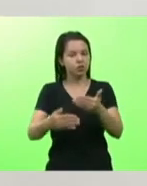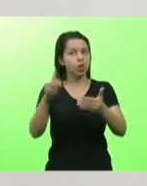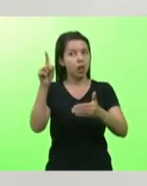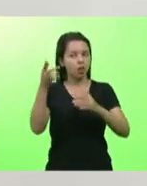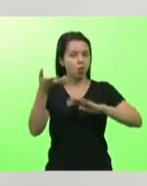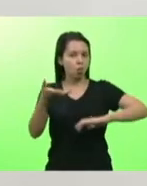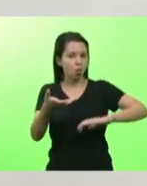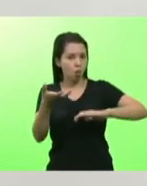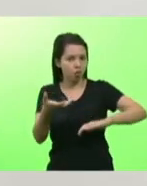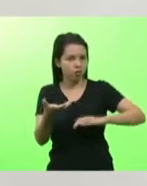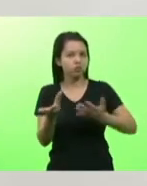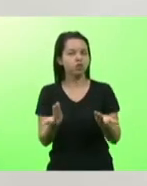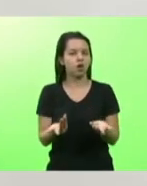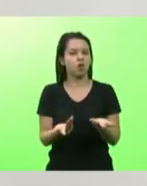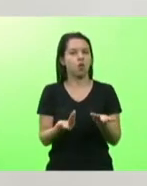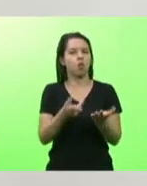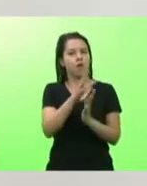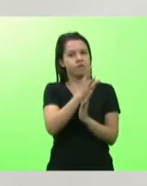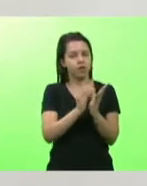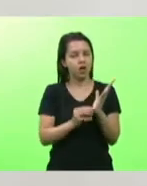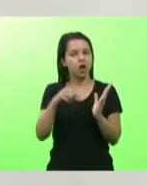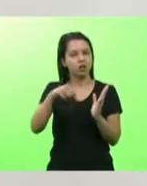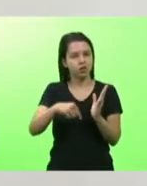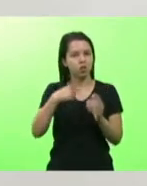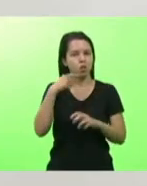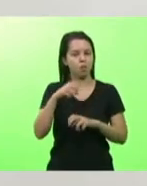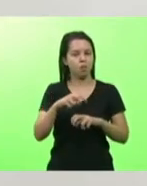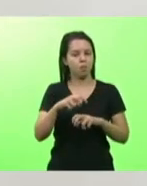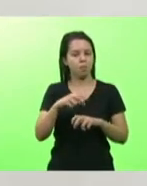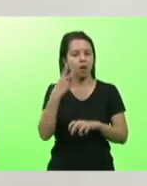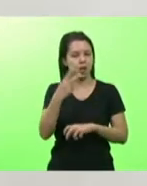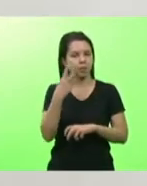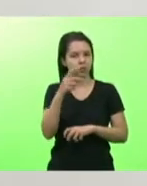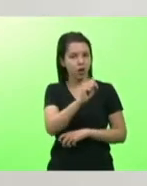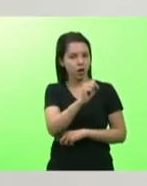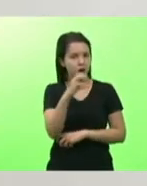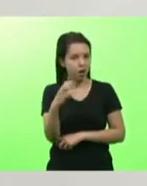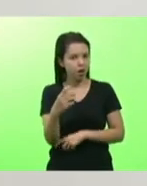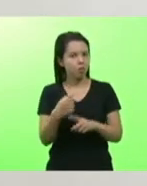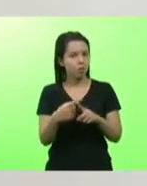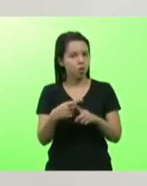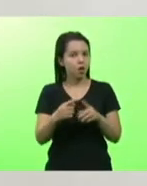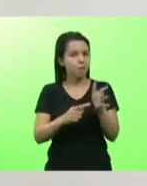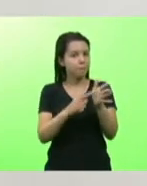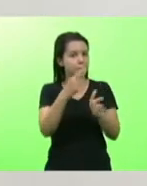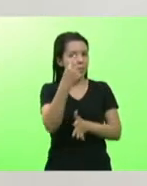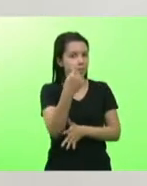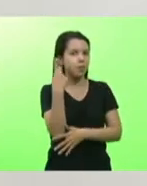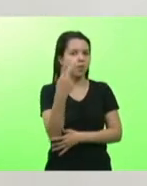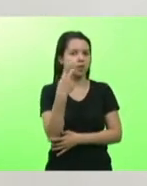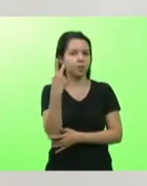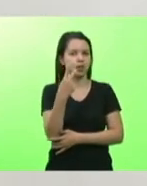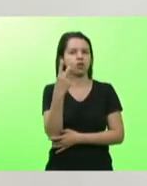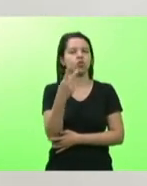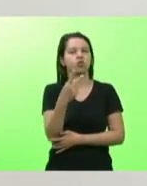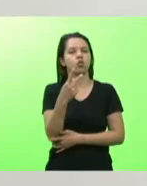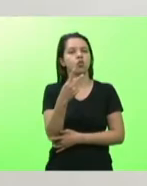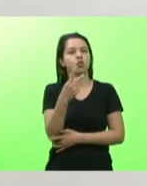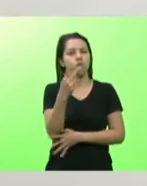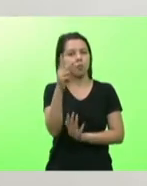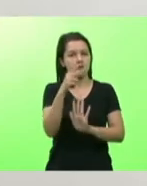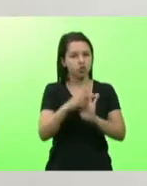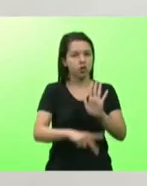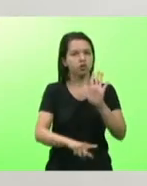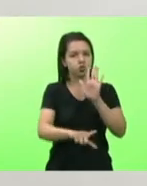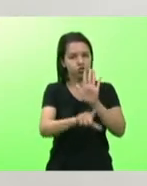colocando como referência o parlamento catarinense de ter colocado o primeiro parlamento que colocou um projeto de